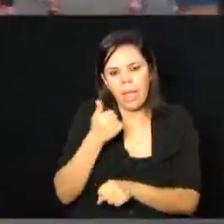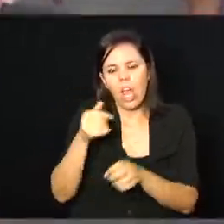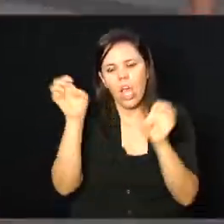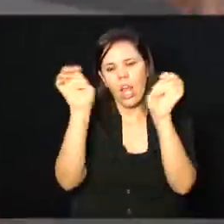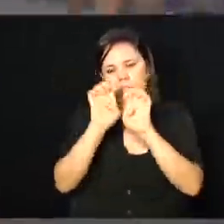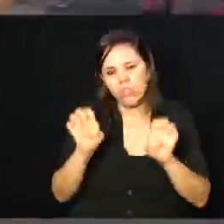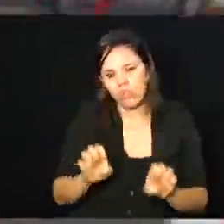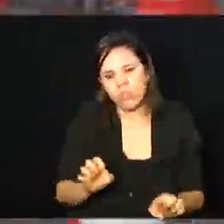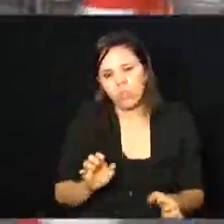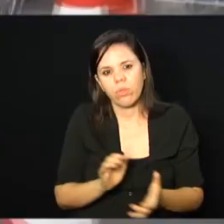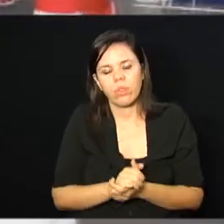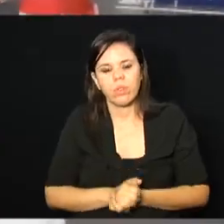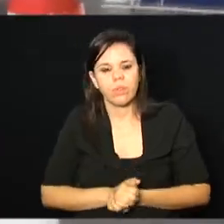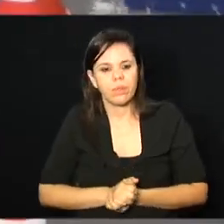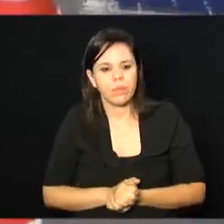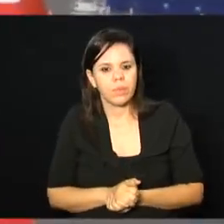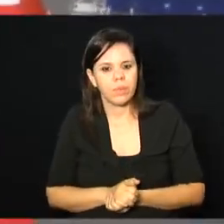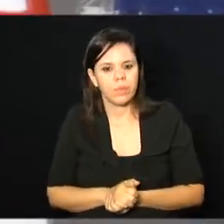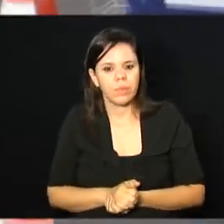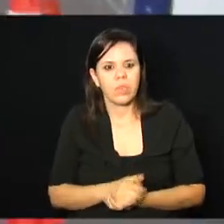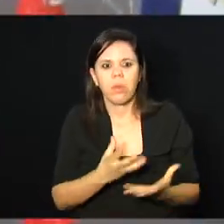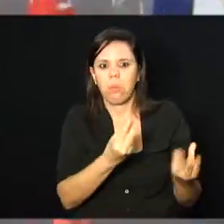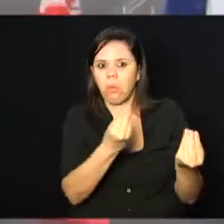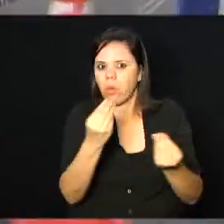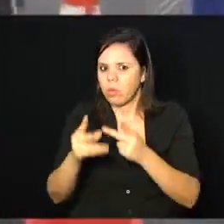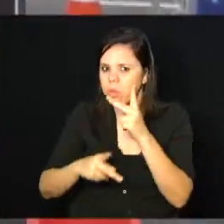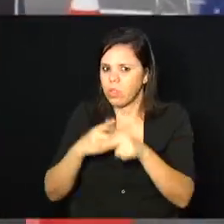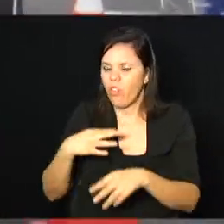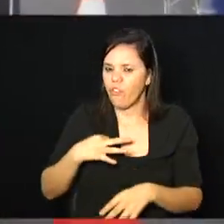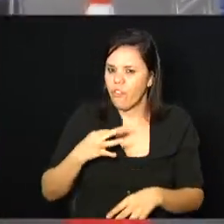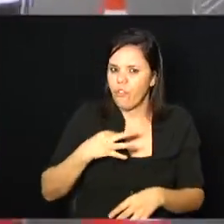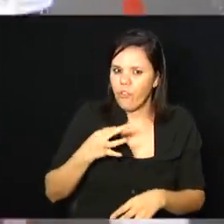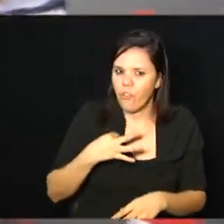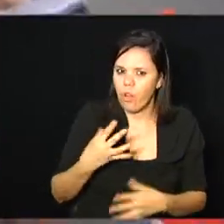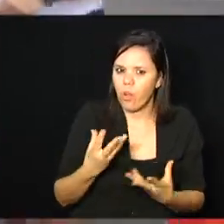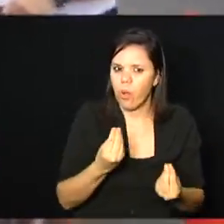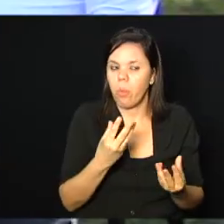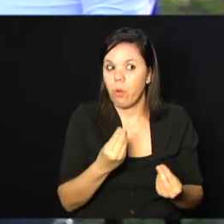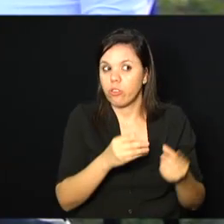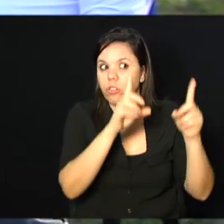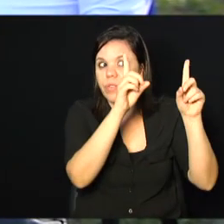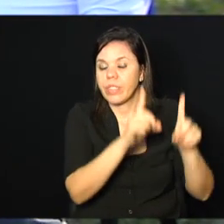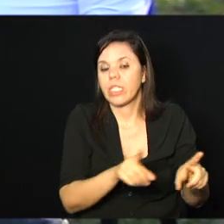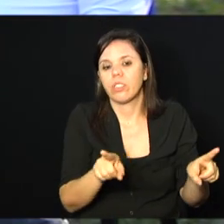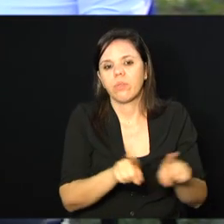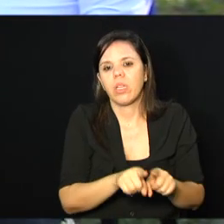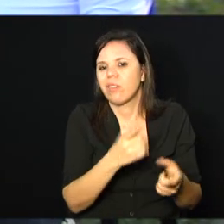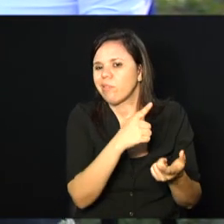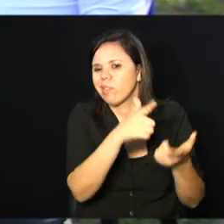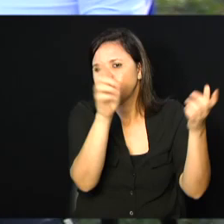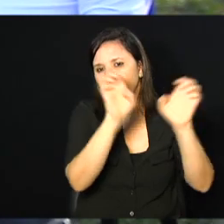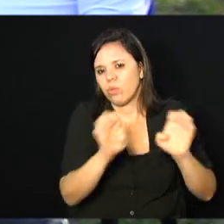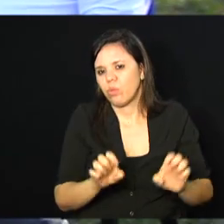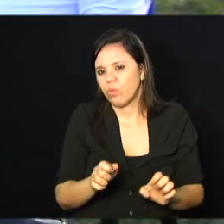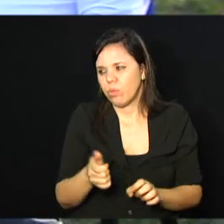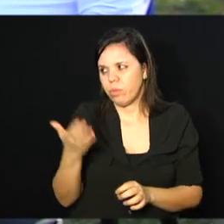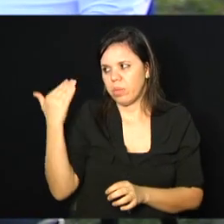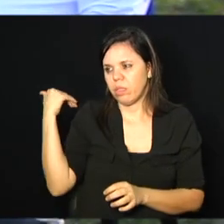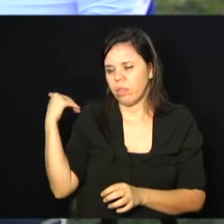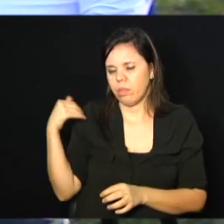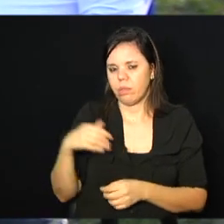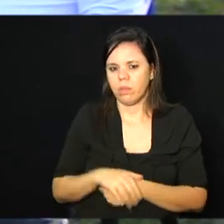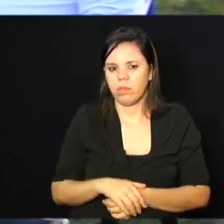porque tinha muito voluntário, muito PCD e a gente não tinha estrutura para isso. Então, a gente